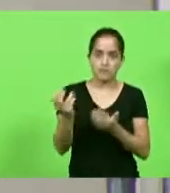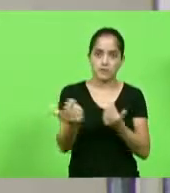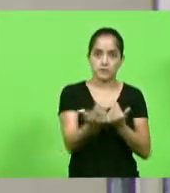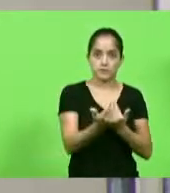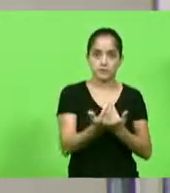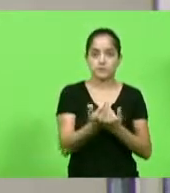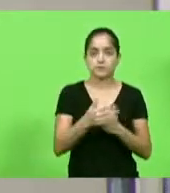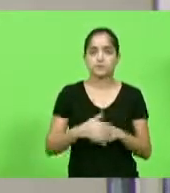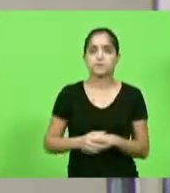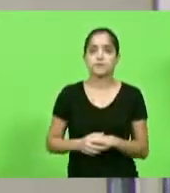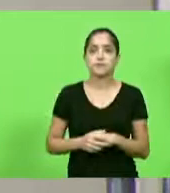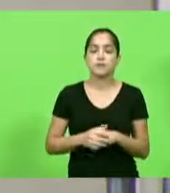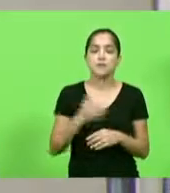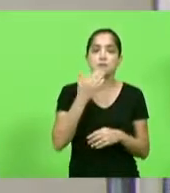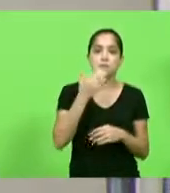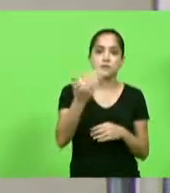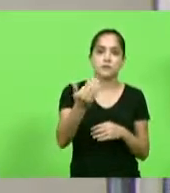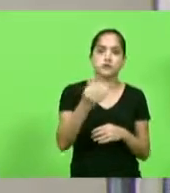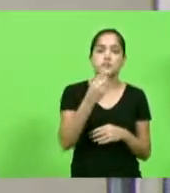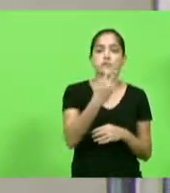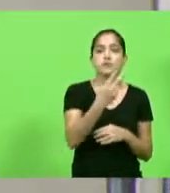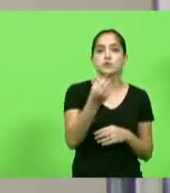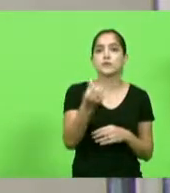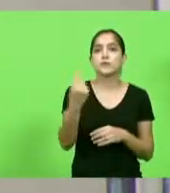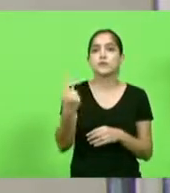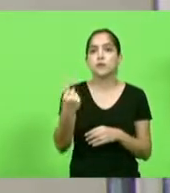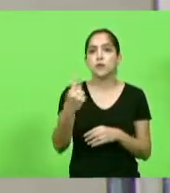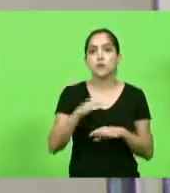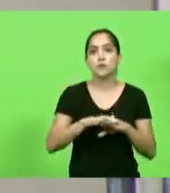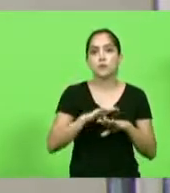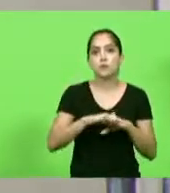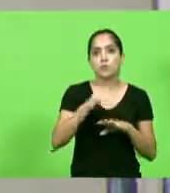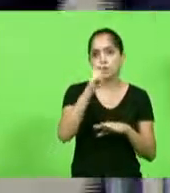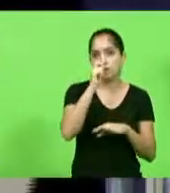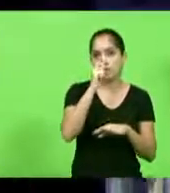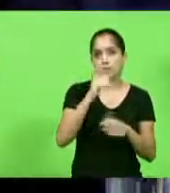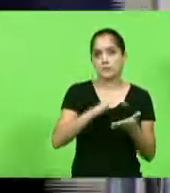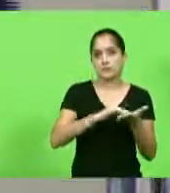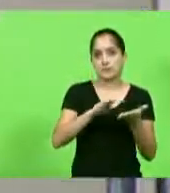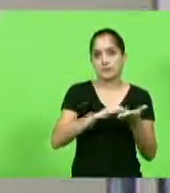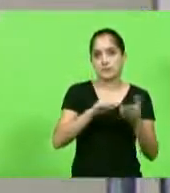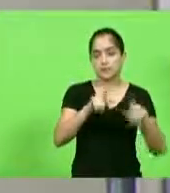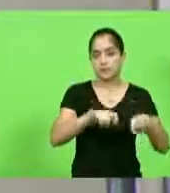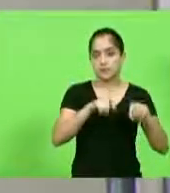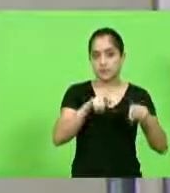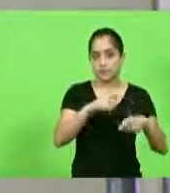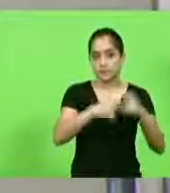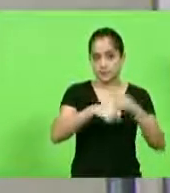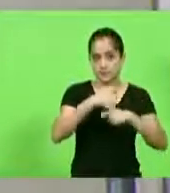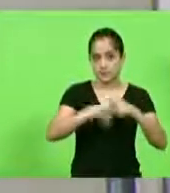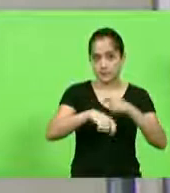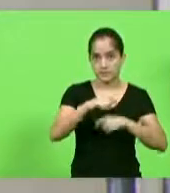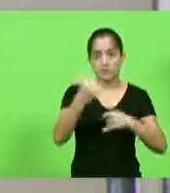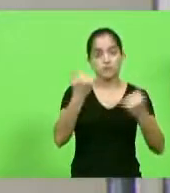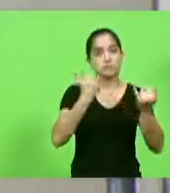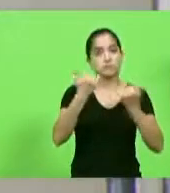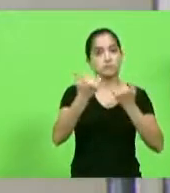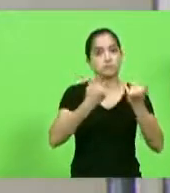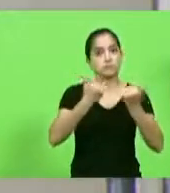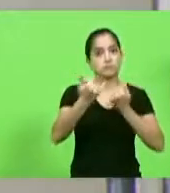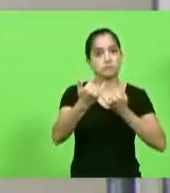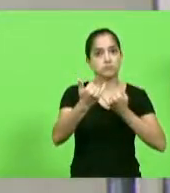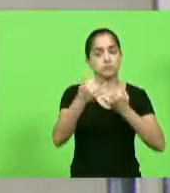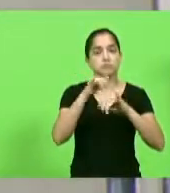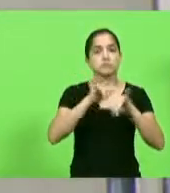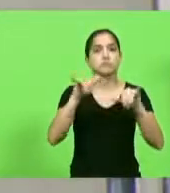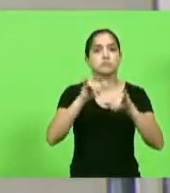Aprovado por unanimidade. Pedido de informação, 261, autor do deputado João Amin, solicitando ao secretário do Estado da Fazenda informações acerca do noticiário pela